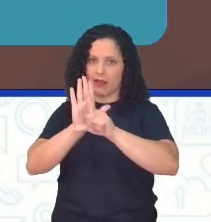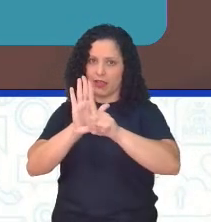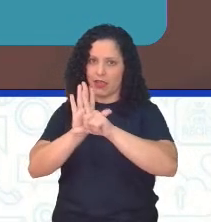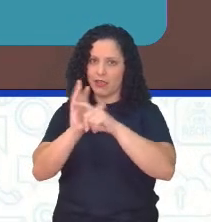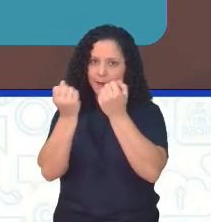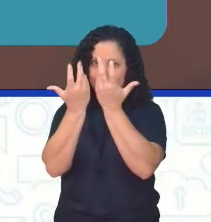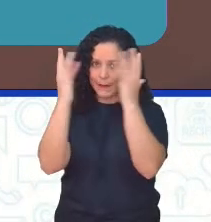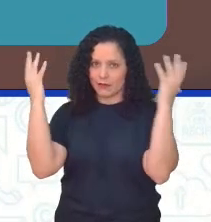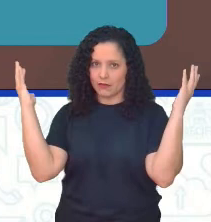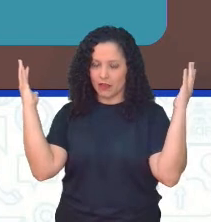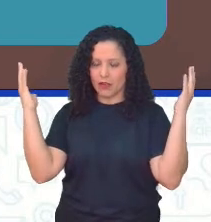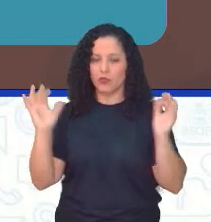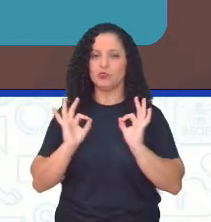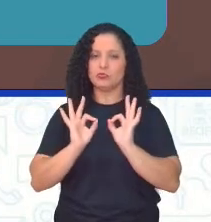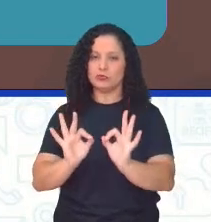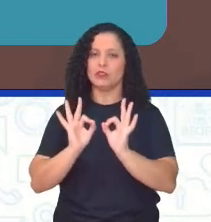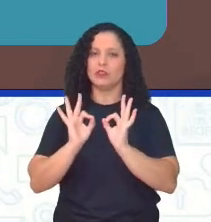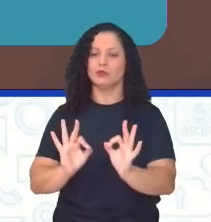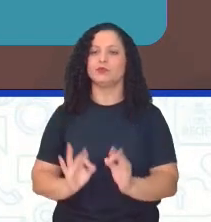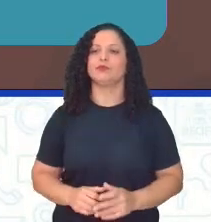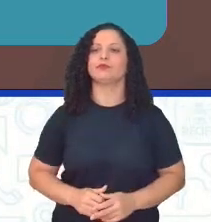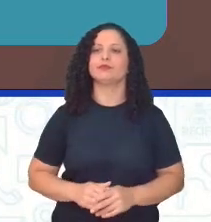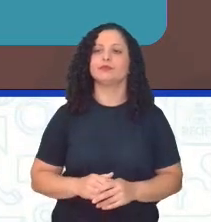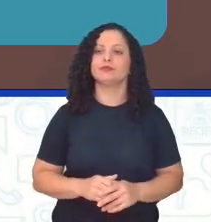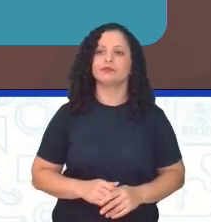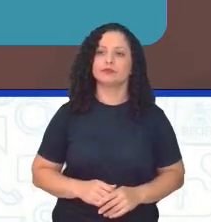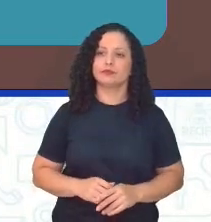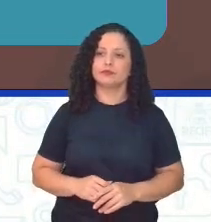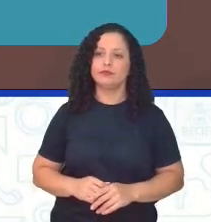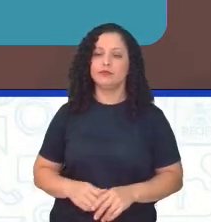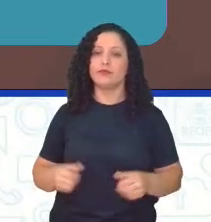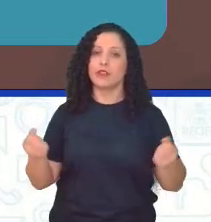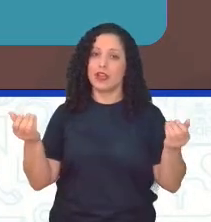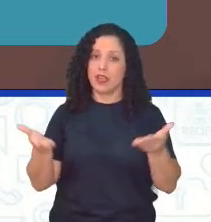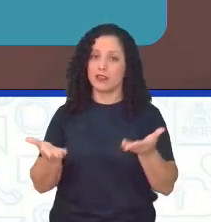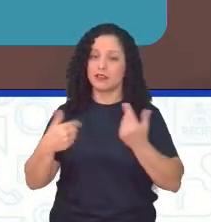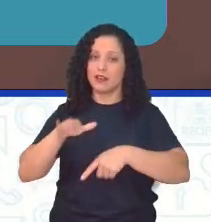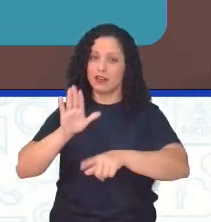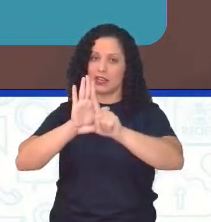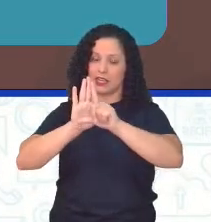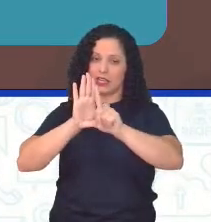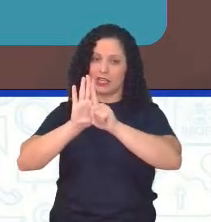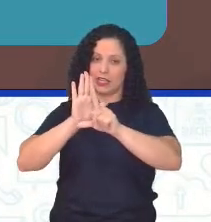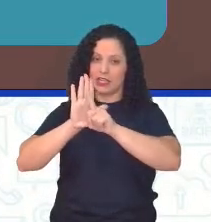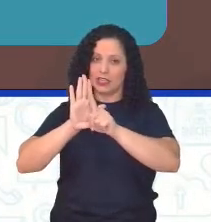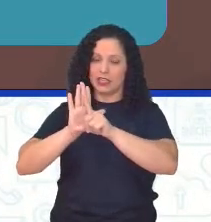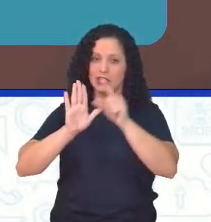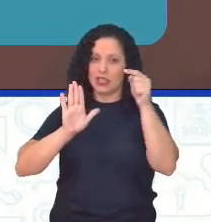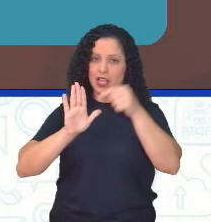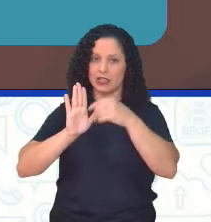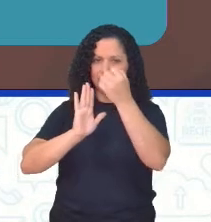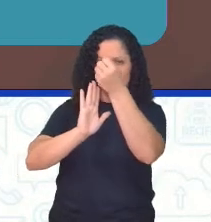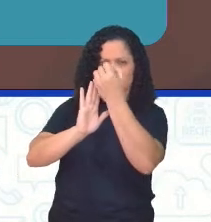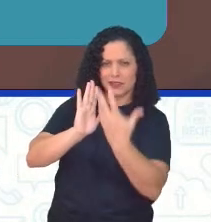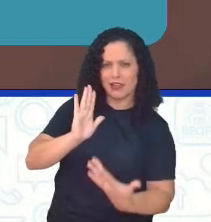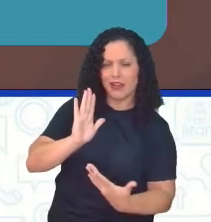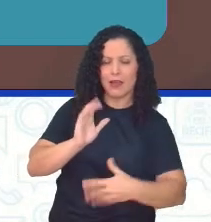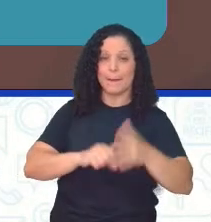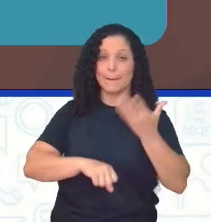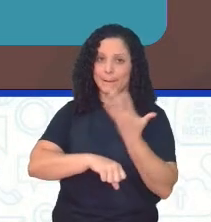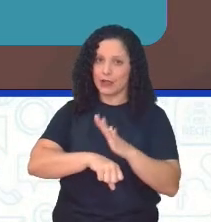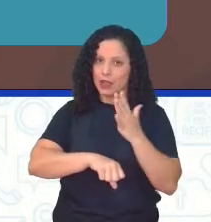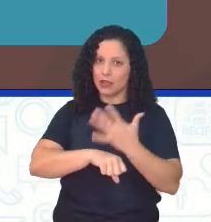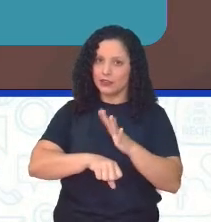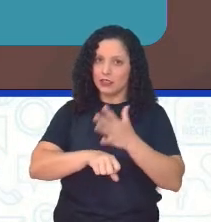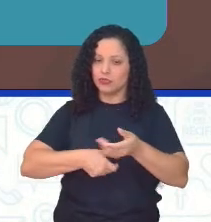brasileira? É tudo certo? Então, observa aqui comigo, Essa legislação que a gente falou prevê e autoriza a prática de queimada